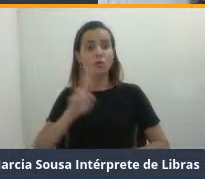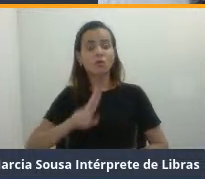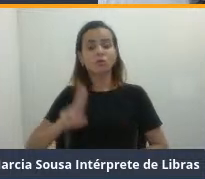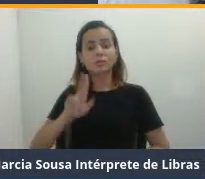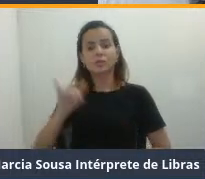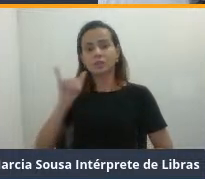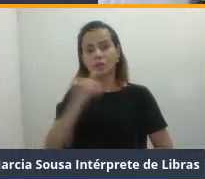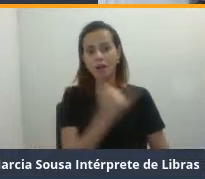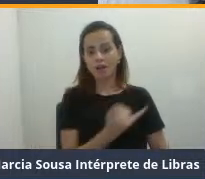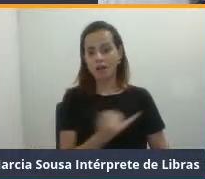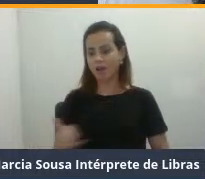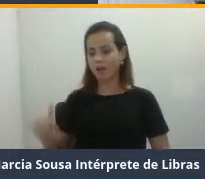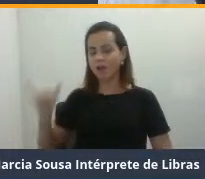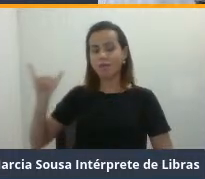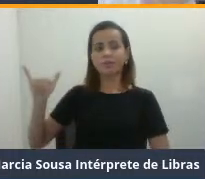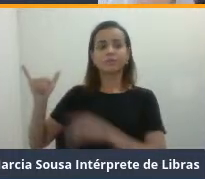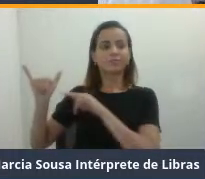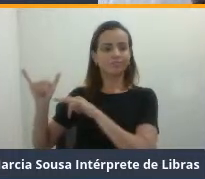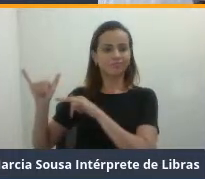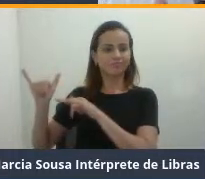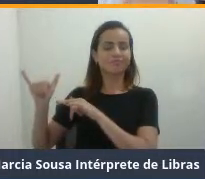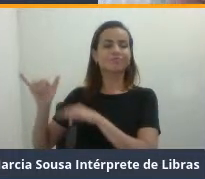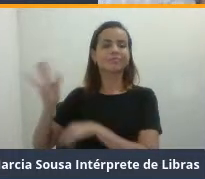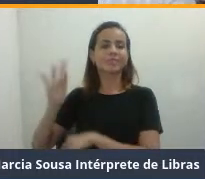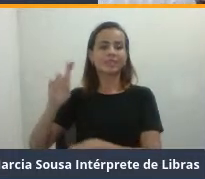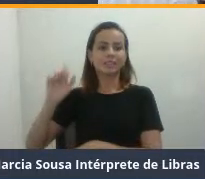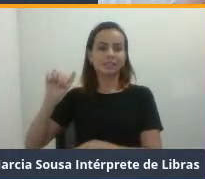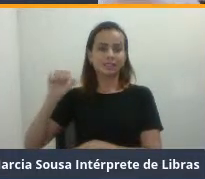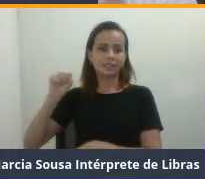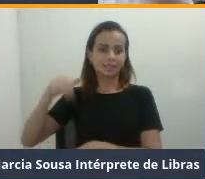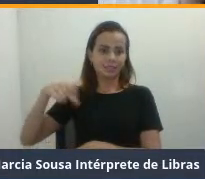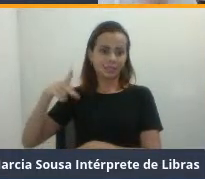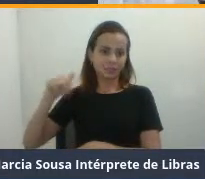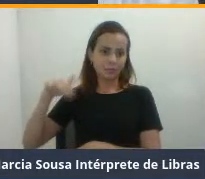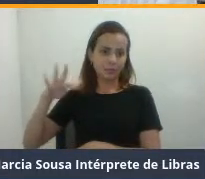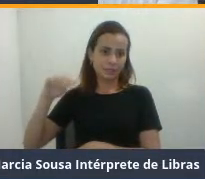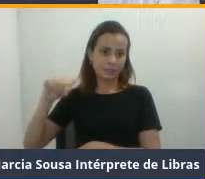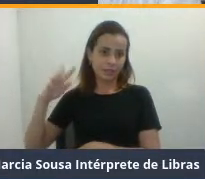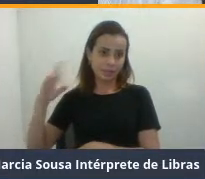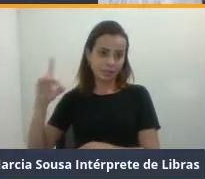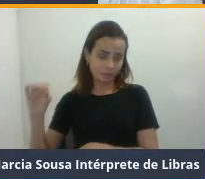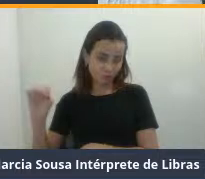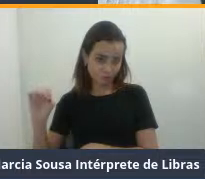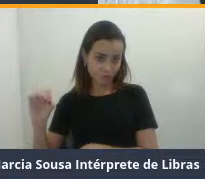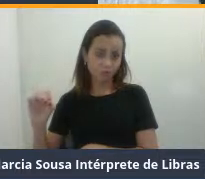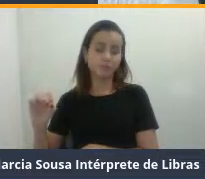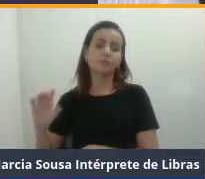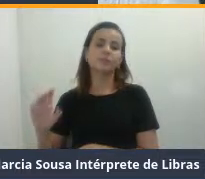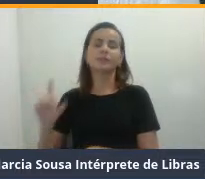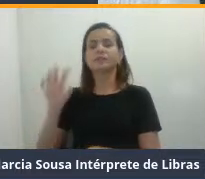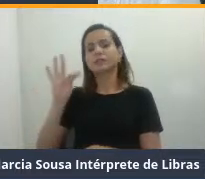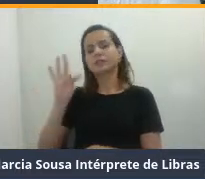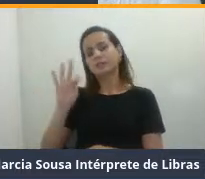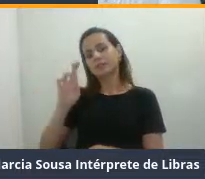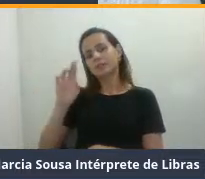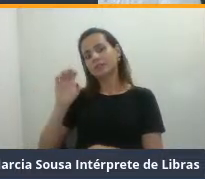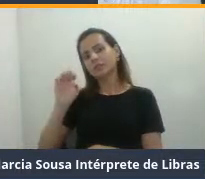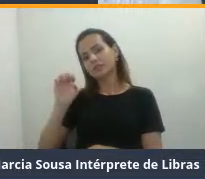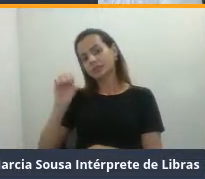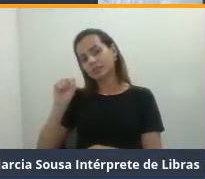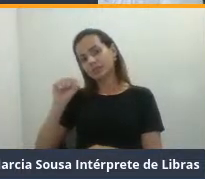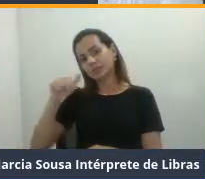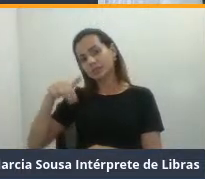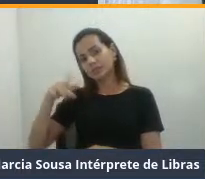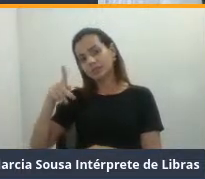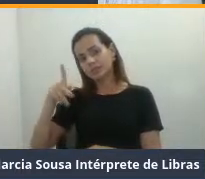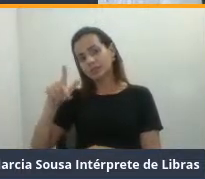transplantados, autotransplantados ou isotransplantados, que é o caso da irmã gêmea. Então, isso é um dado